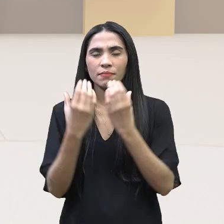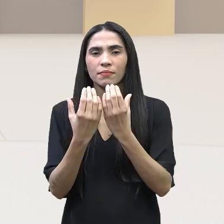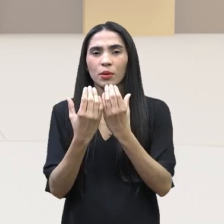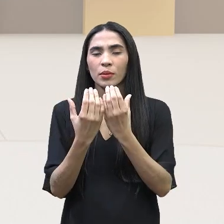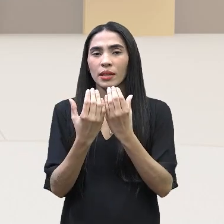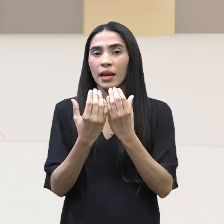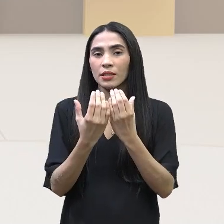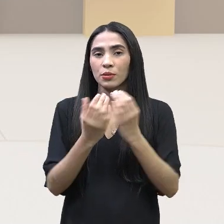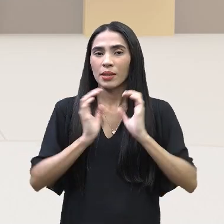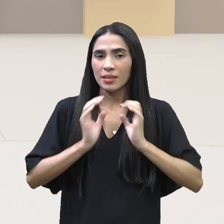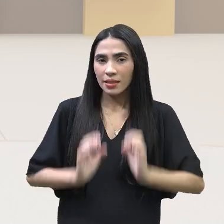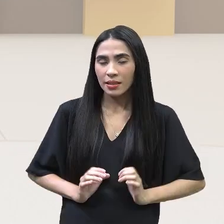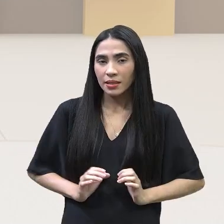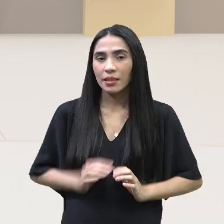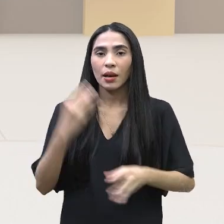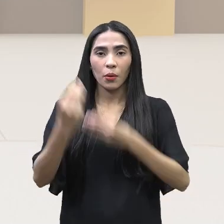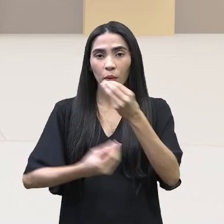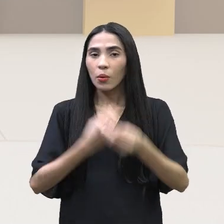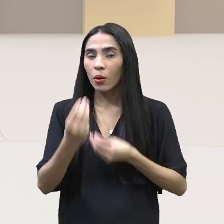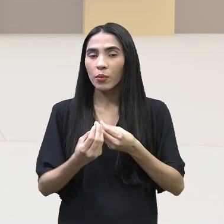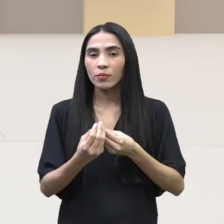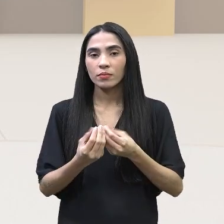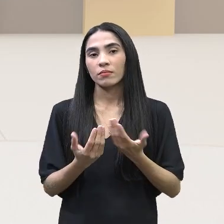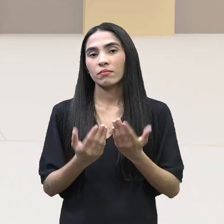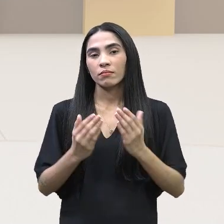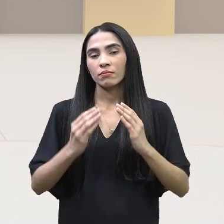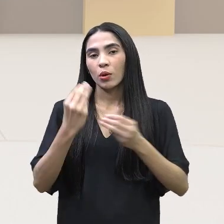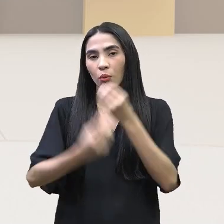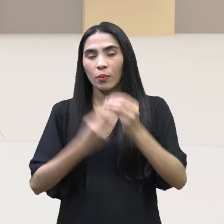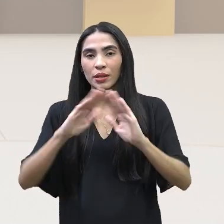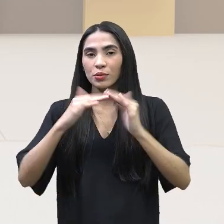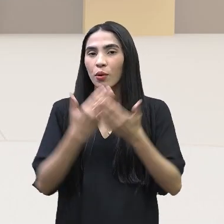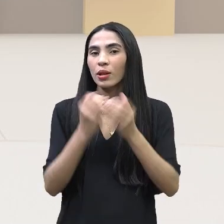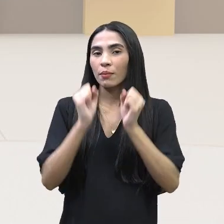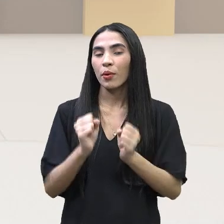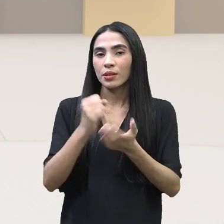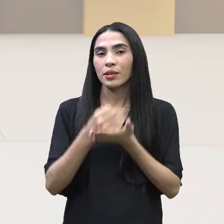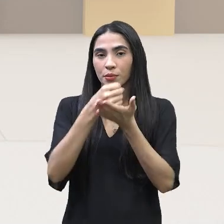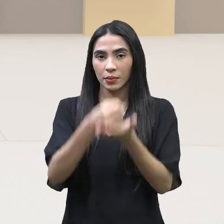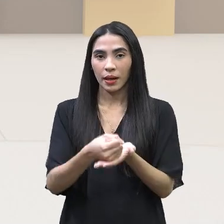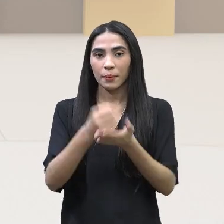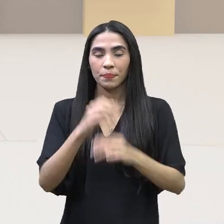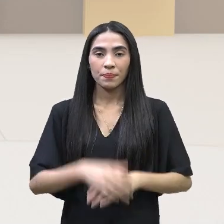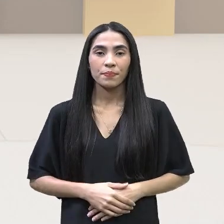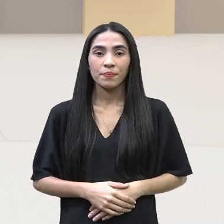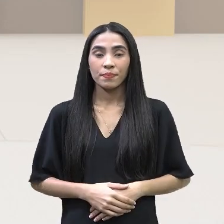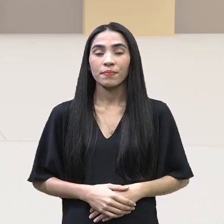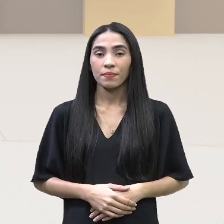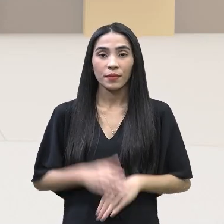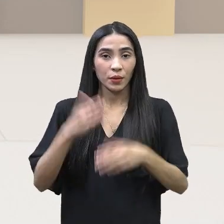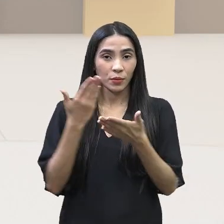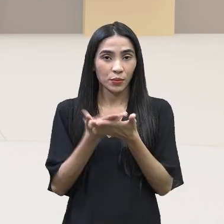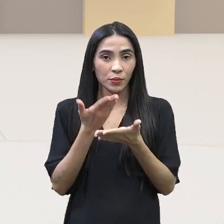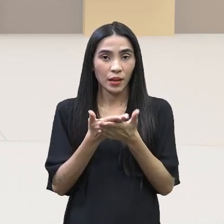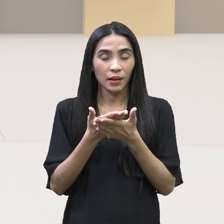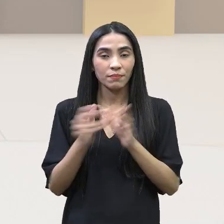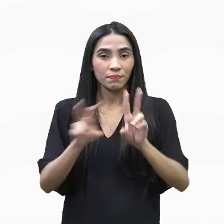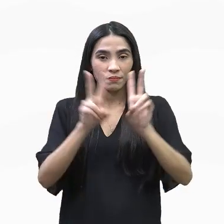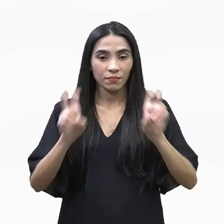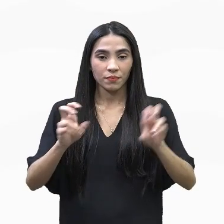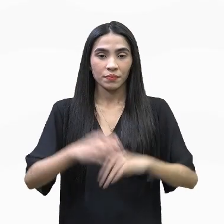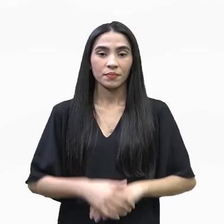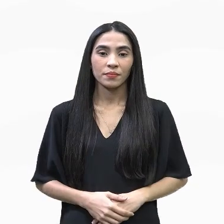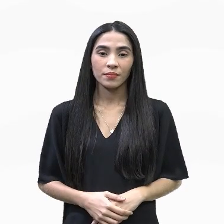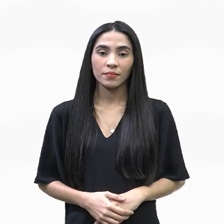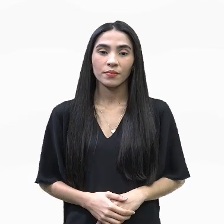maneira nós podemos fazer isso? Como que a escola pode nos ajudar a isso? Vamos trabalhar um pouquinho esse assunto? Vamos lá.